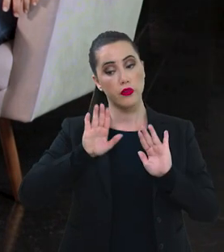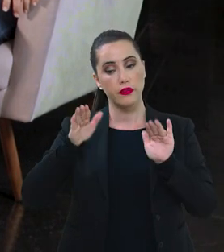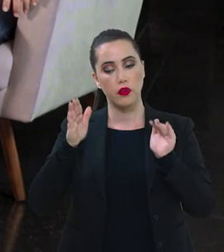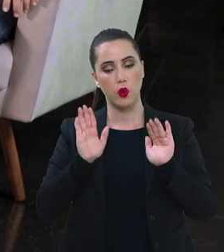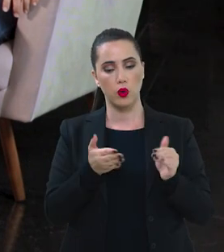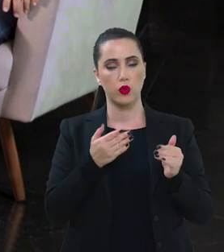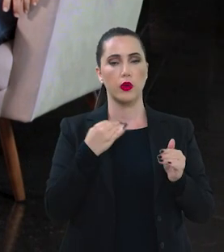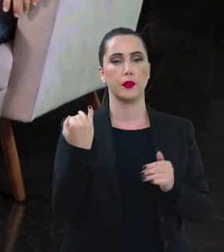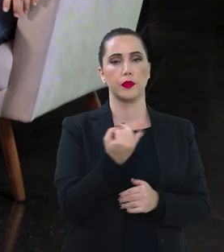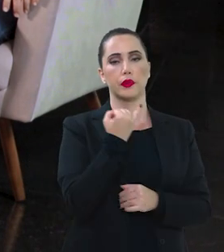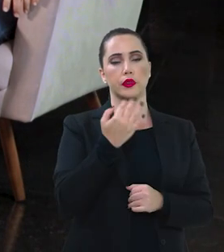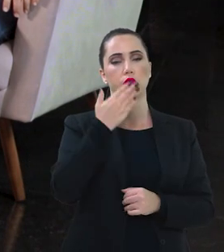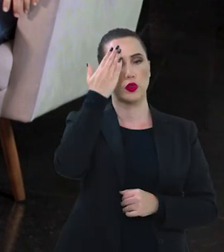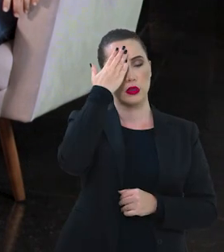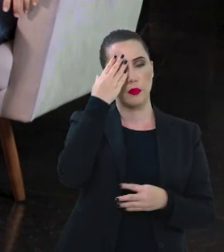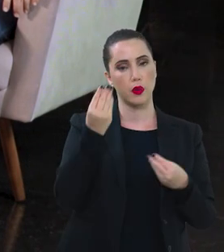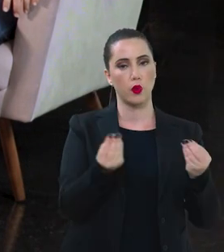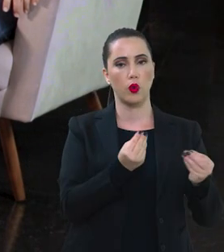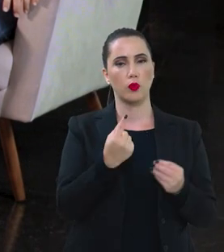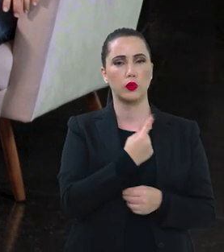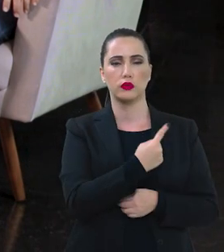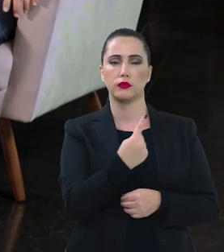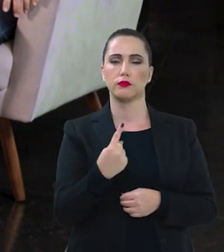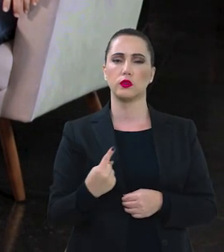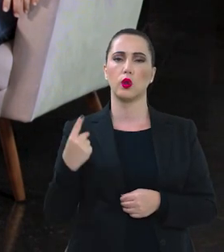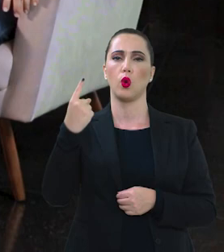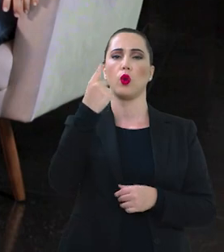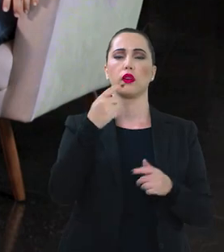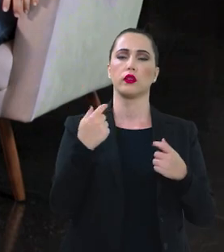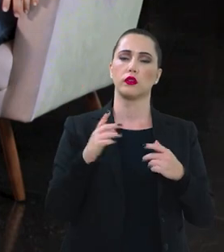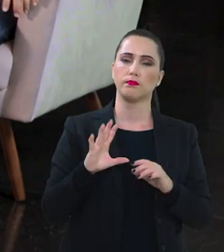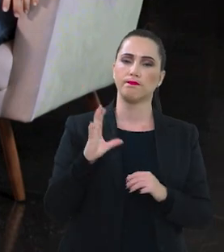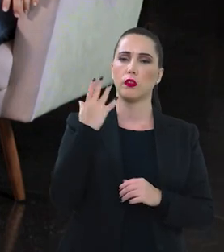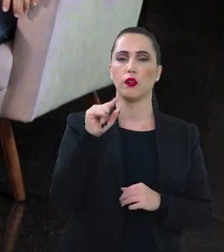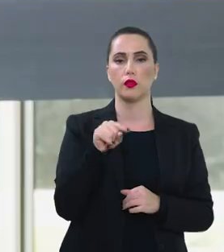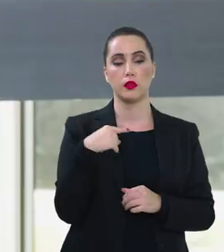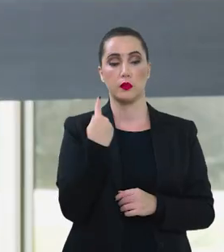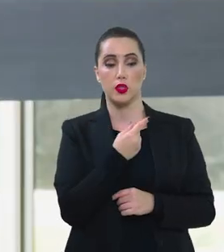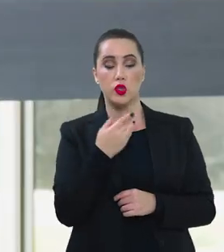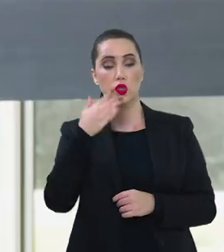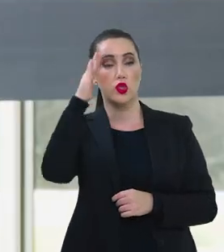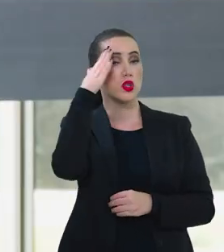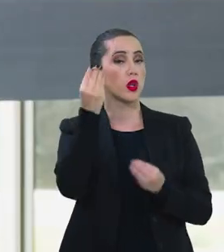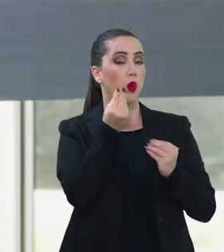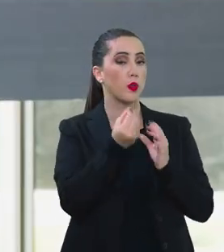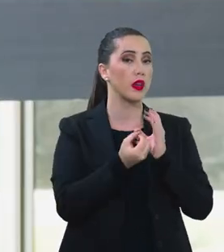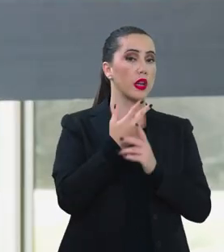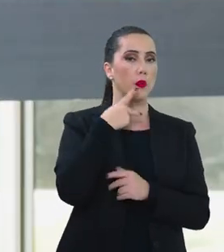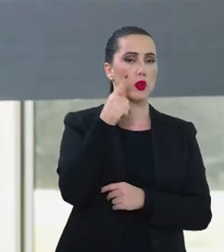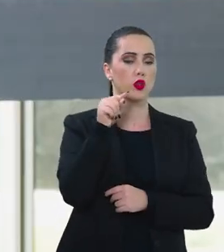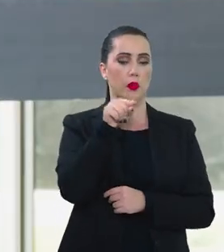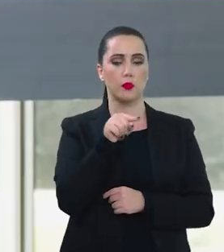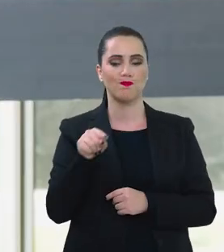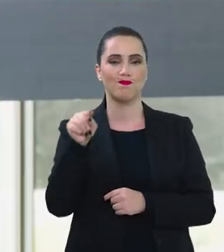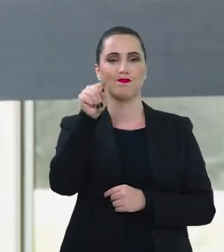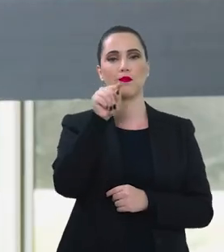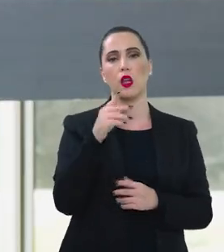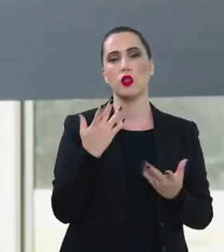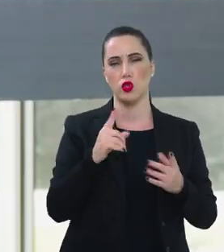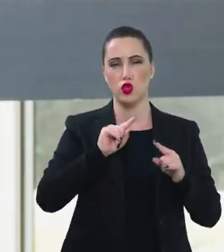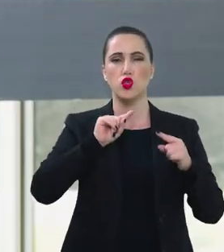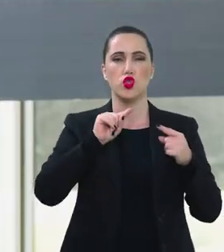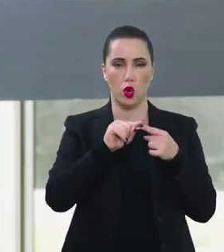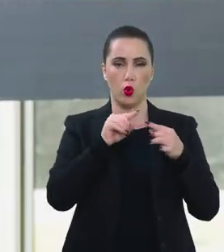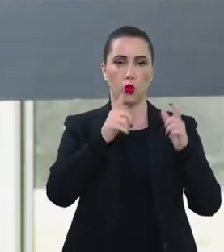fundamental a gente entender a dinâmica desse território e as políticas para entender as políticas que precisam ser fomentadas lá. Então, existe sim